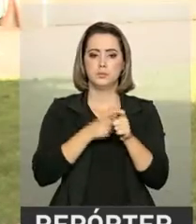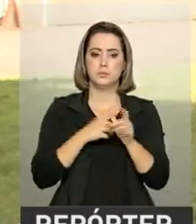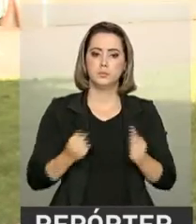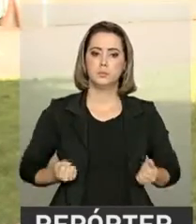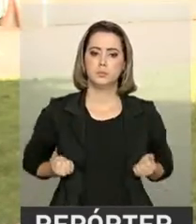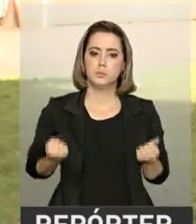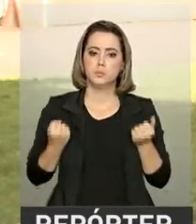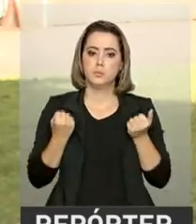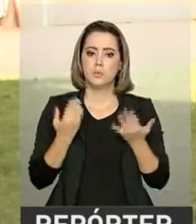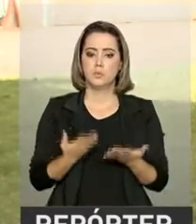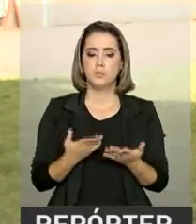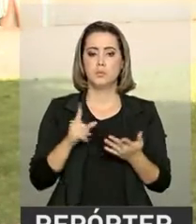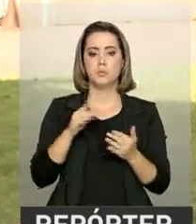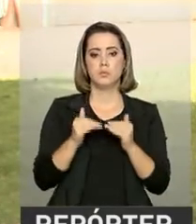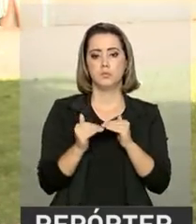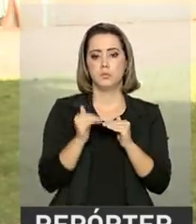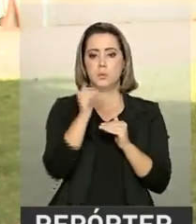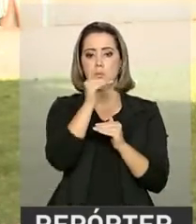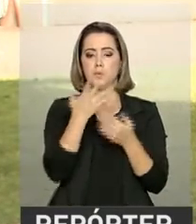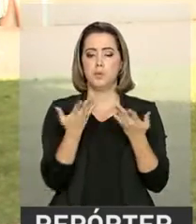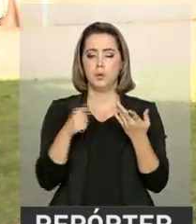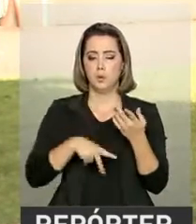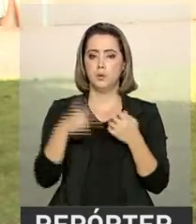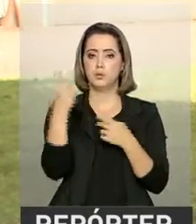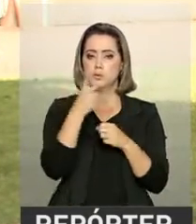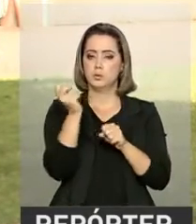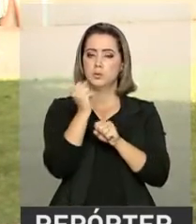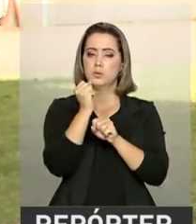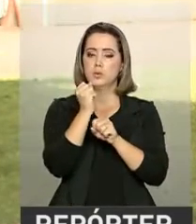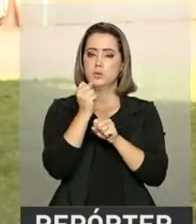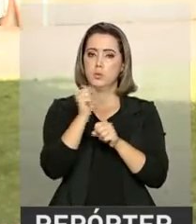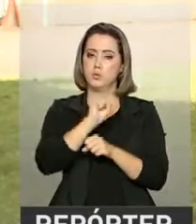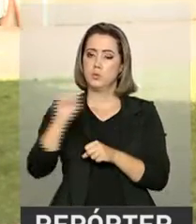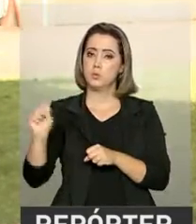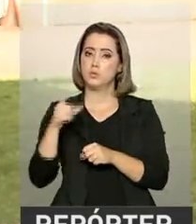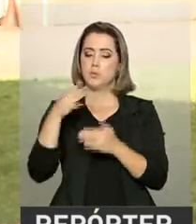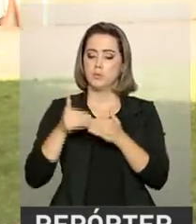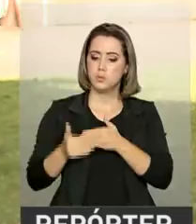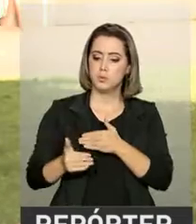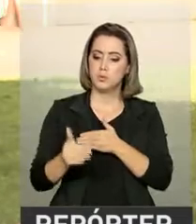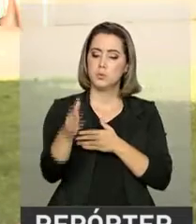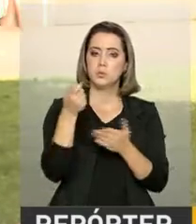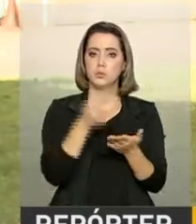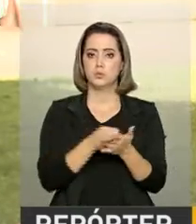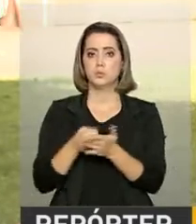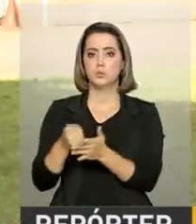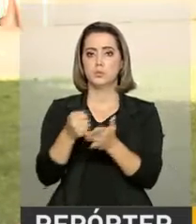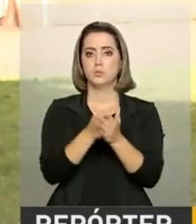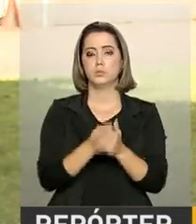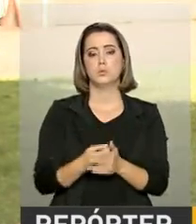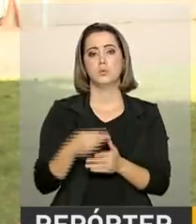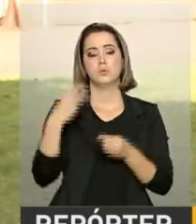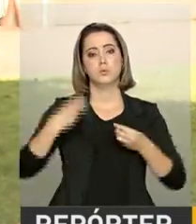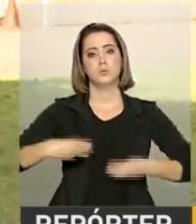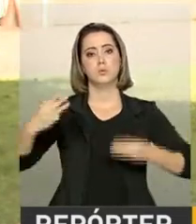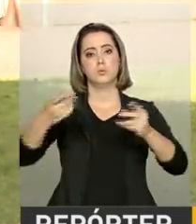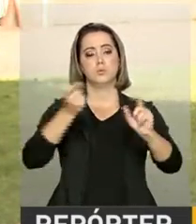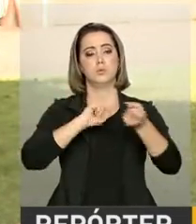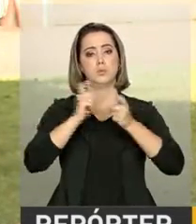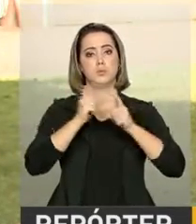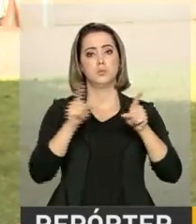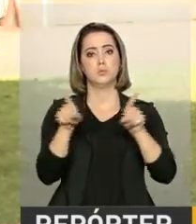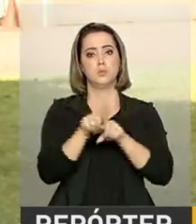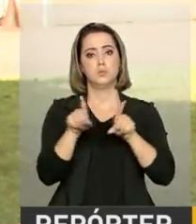segundo semestre de 2016 que o esperado. E o processo deve seguir acelerado, segundo o Ministério da Fazenda. O endividamento das